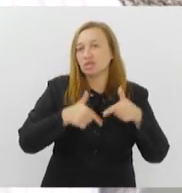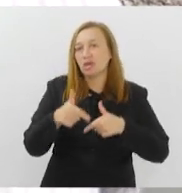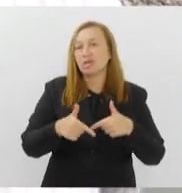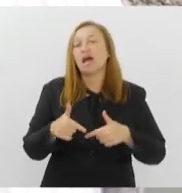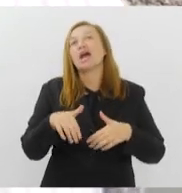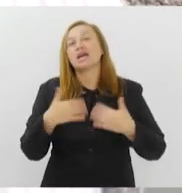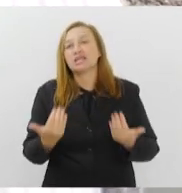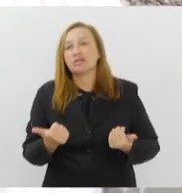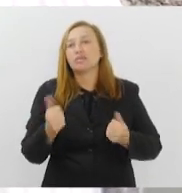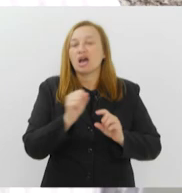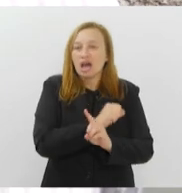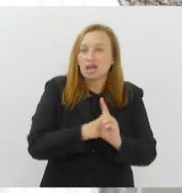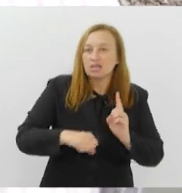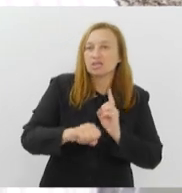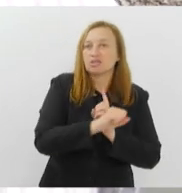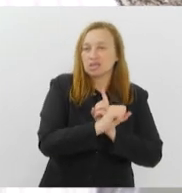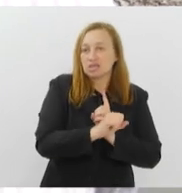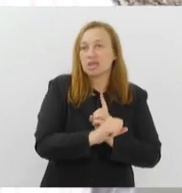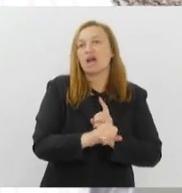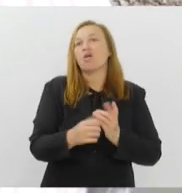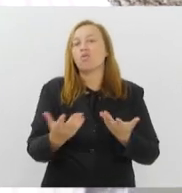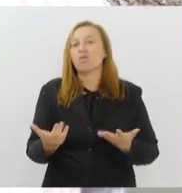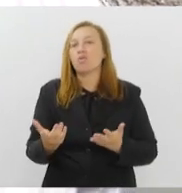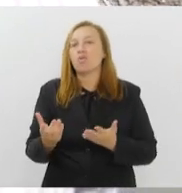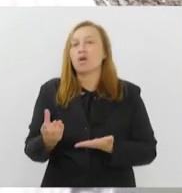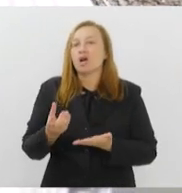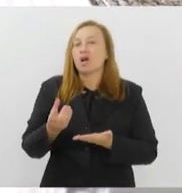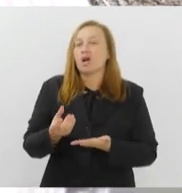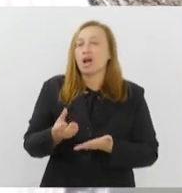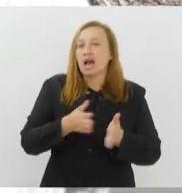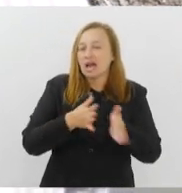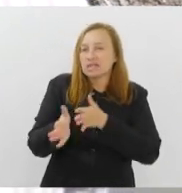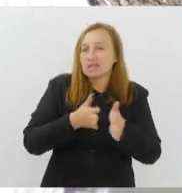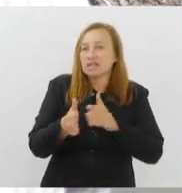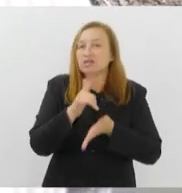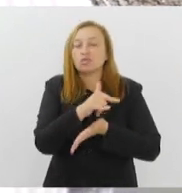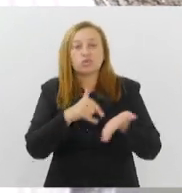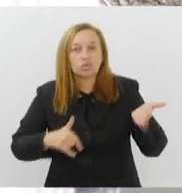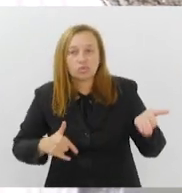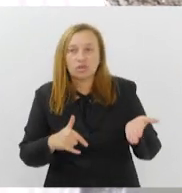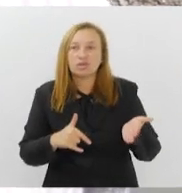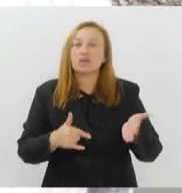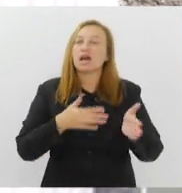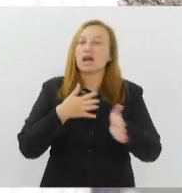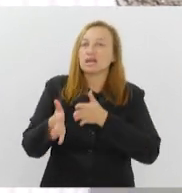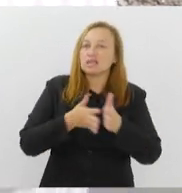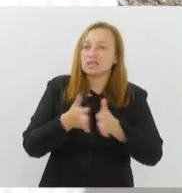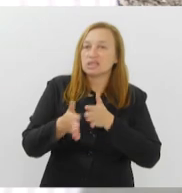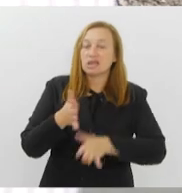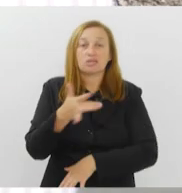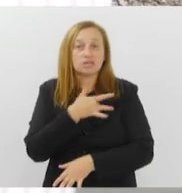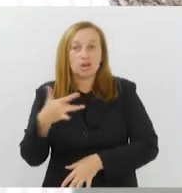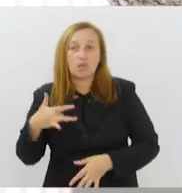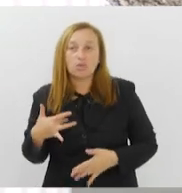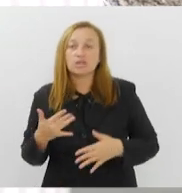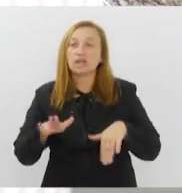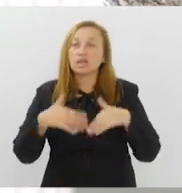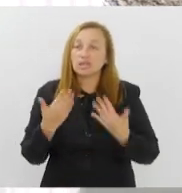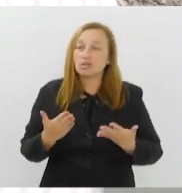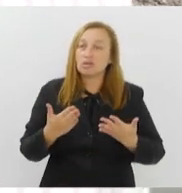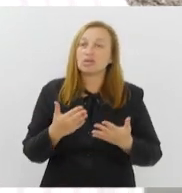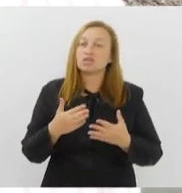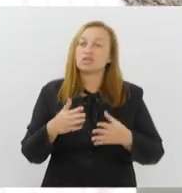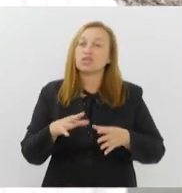assistência social, acesso a benefício social, acesso a uma documentação, acesso a serviços de saúde. Então, a gente